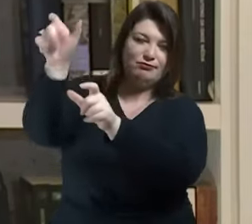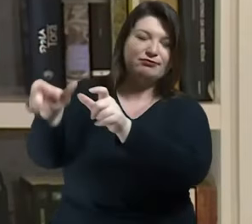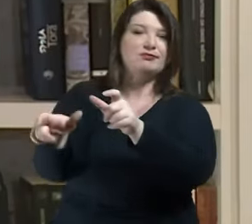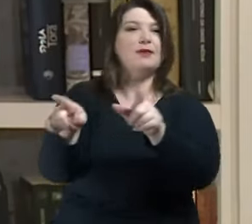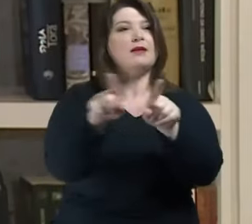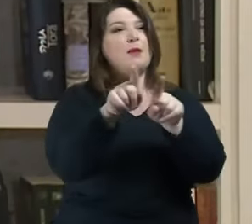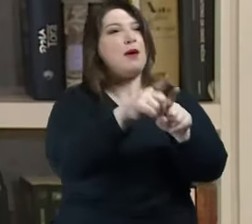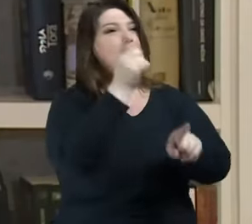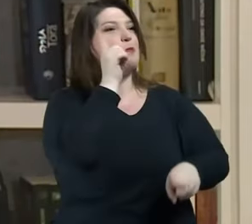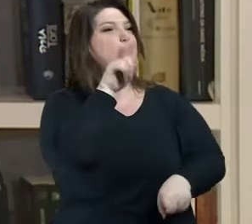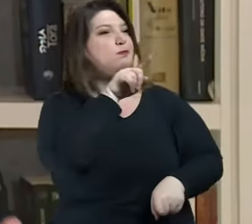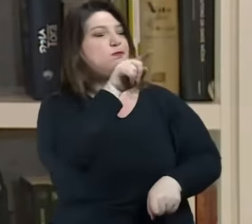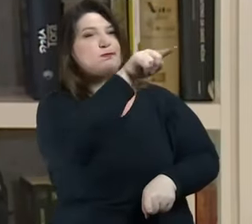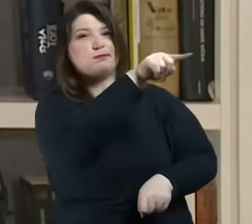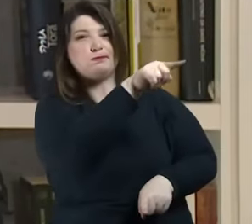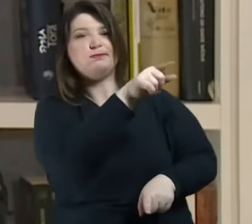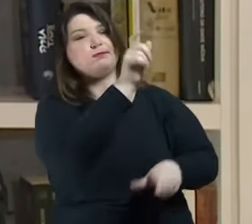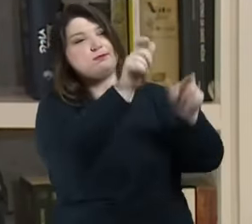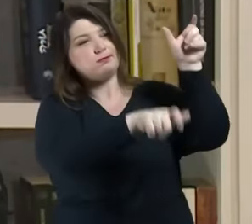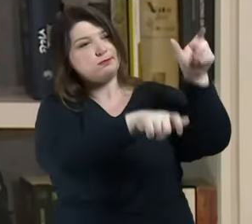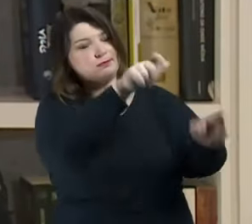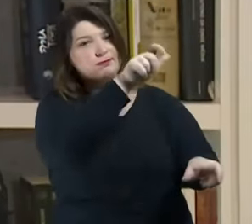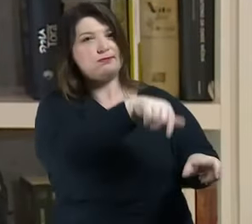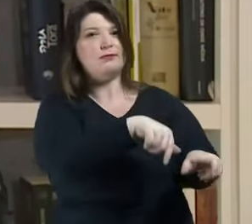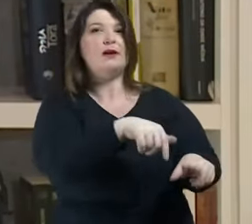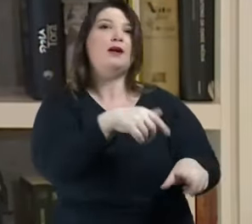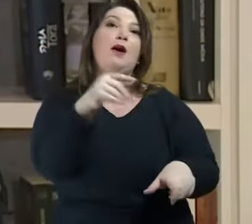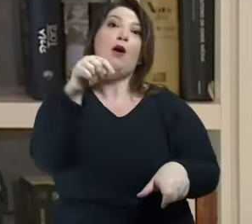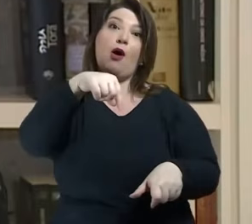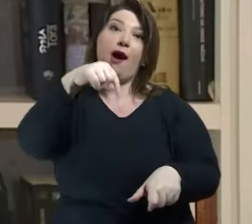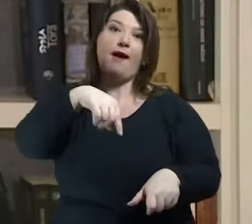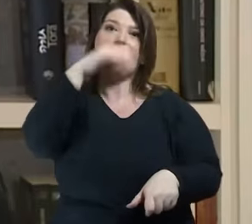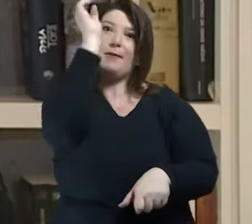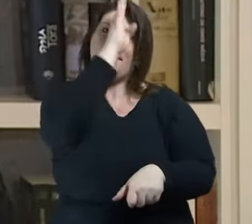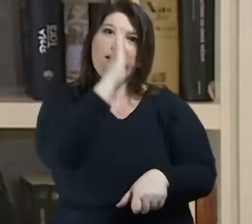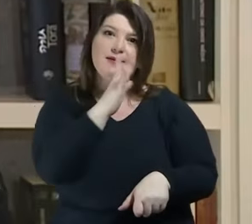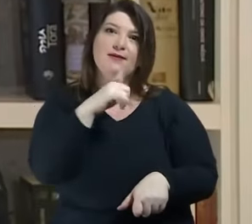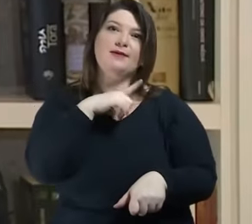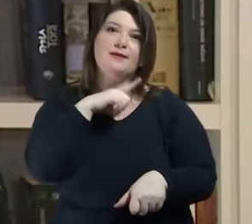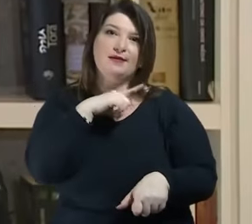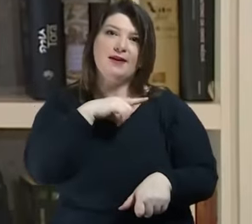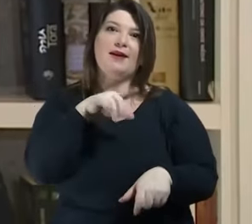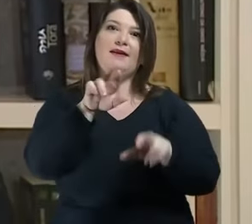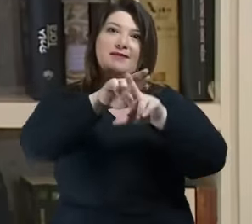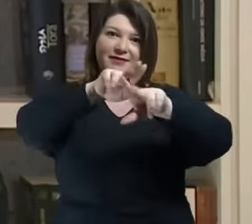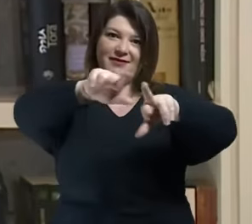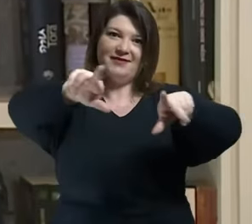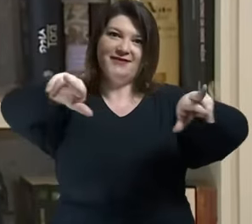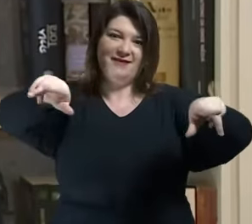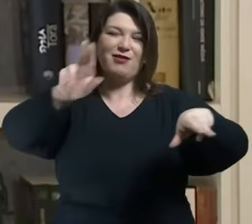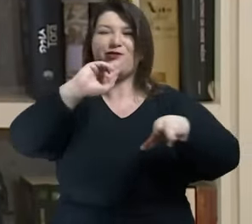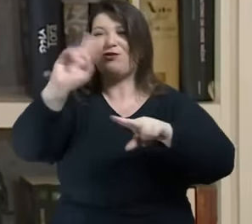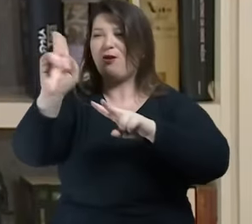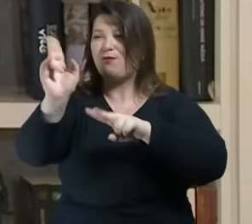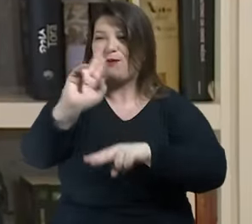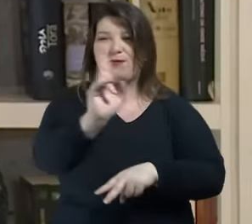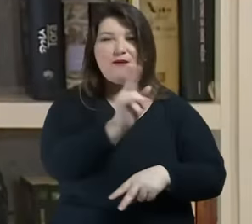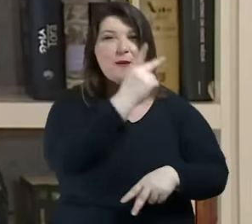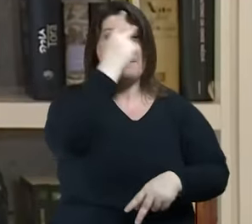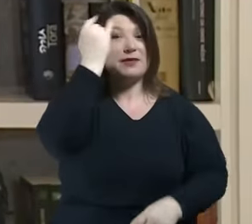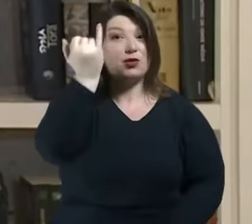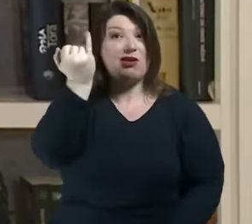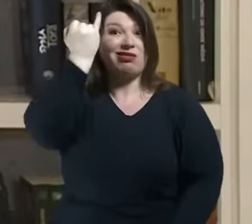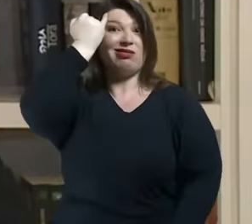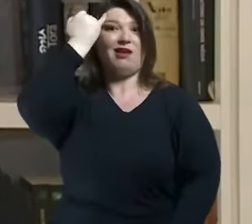coisa que nós temos no Brasil com Sérgio Buarque de Holanda, com Florestan Fernandes e tantos nomes de intelectuais públicos.